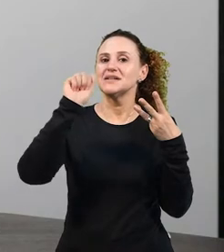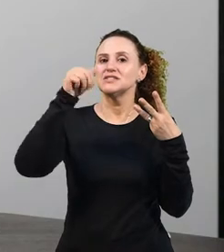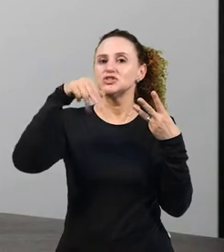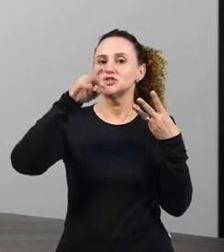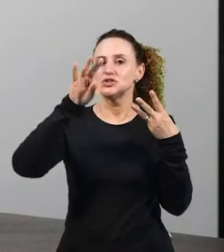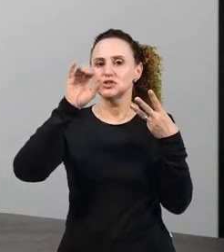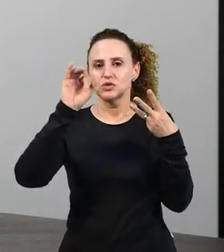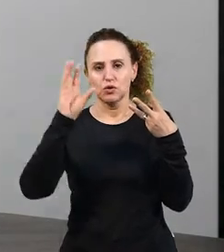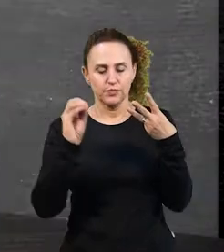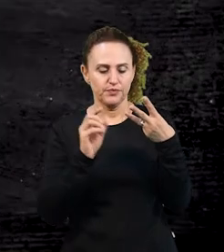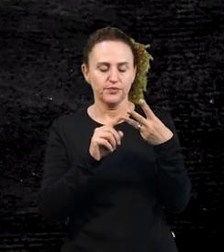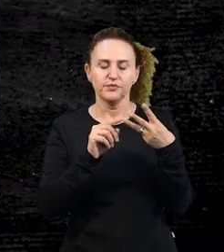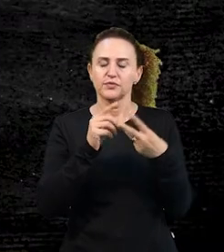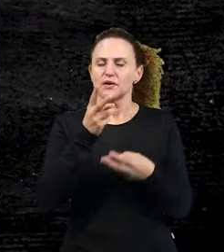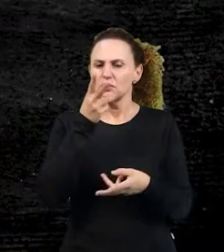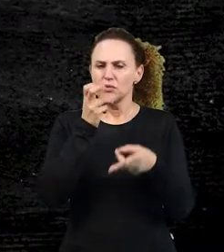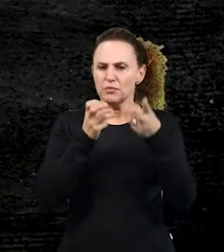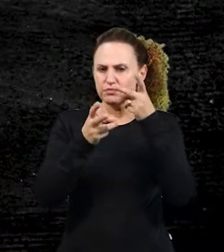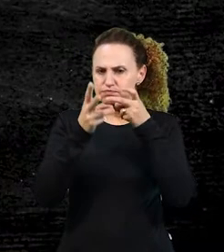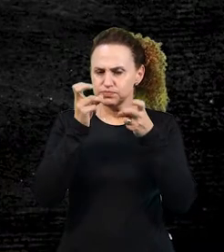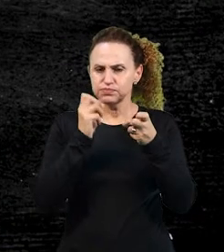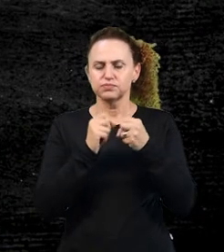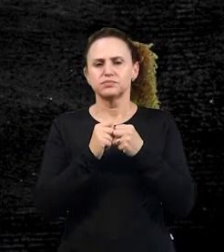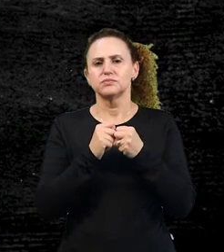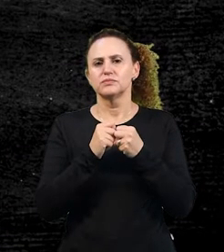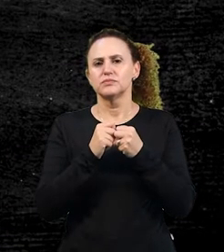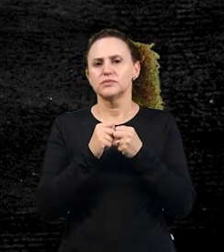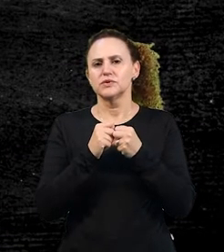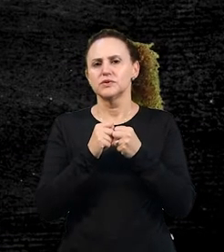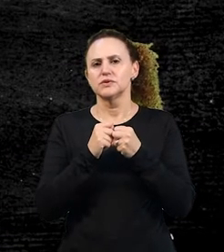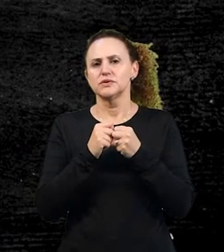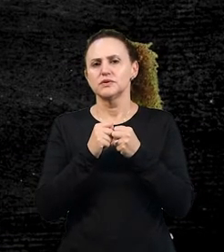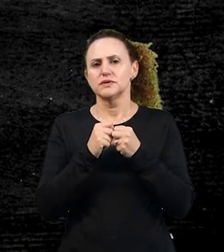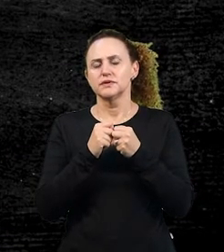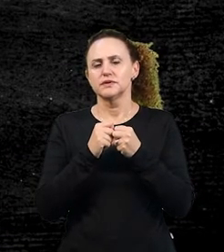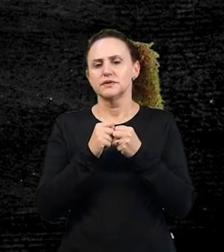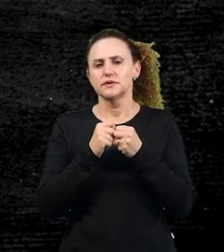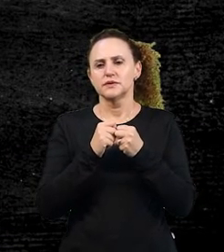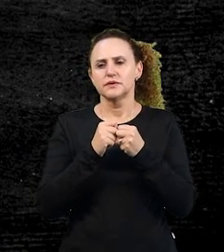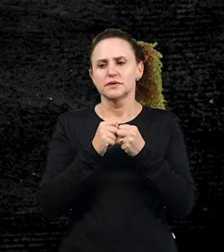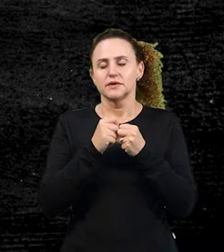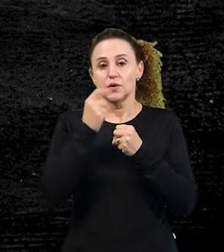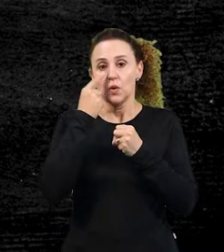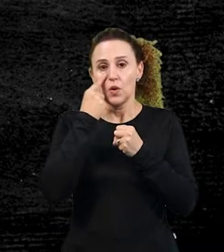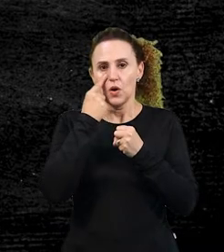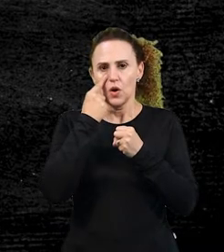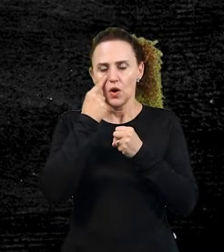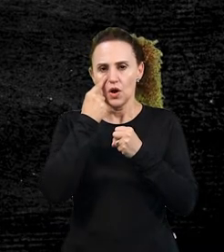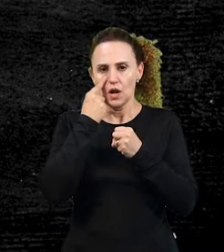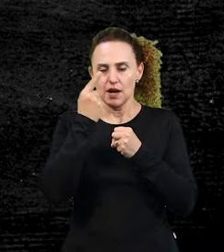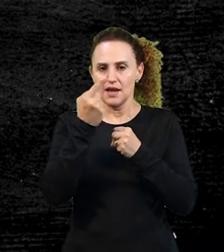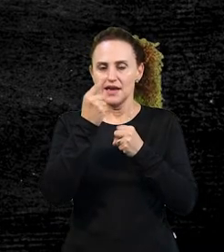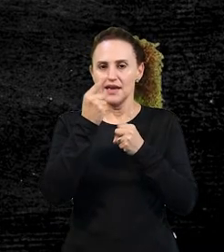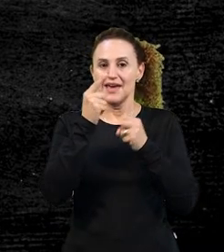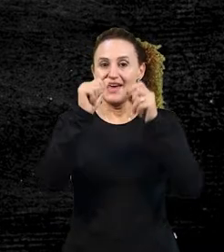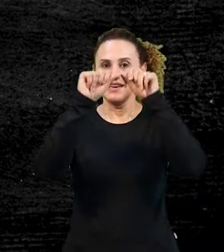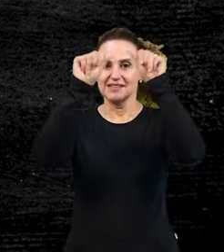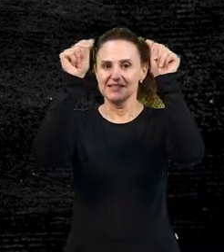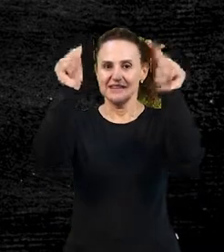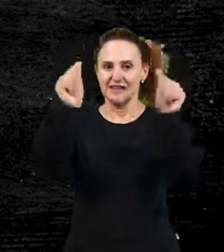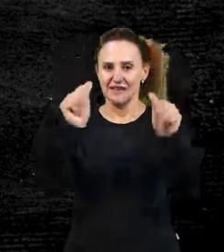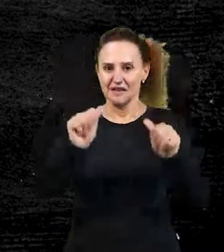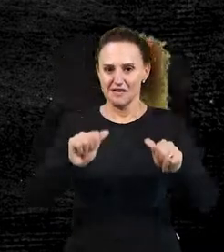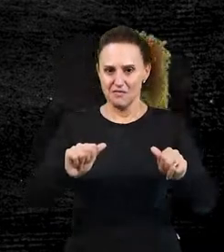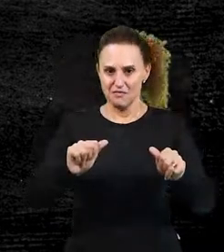palavras? Observem a imagem. Então, você tem ali a